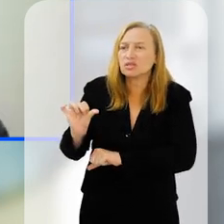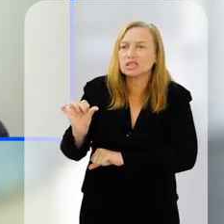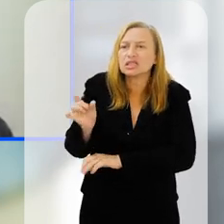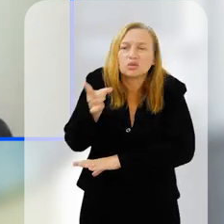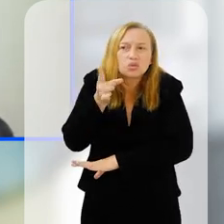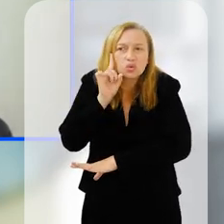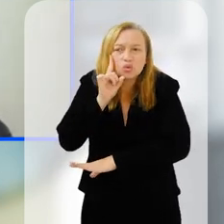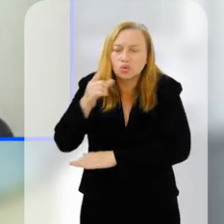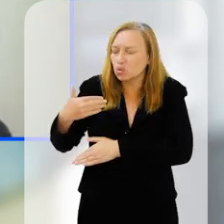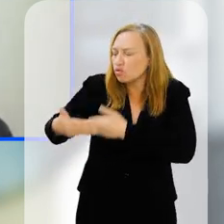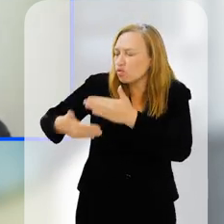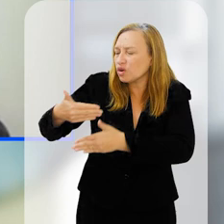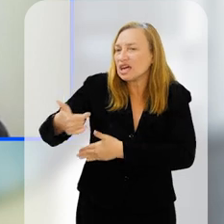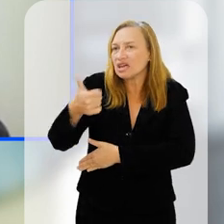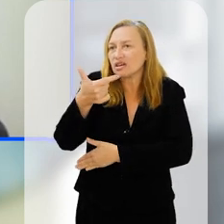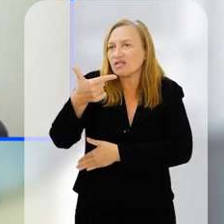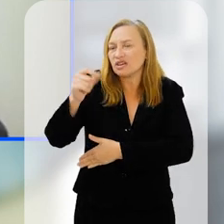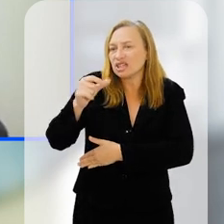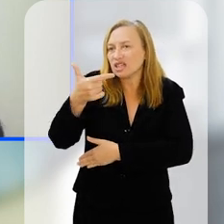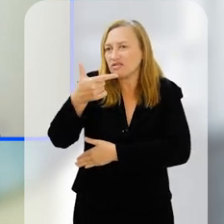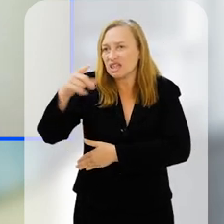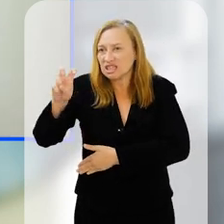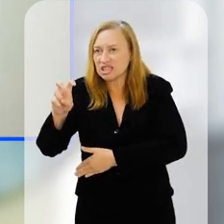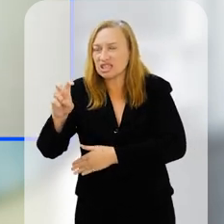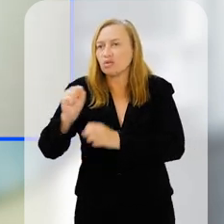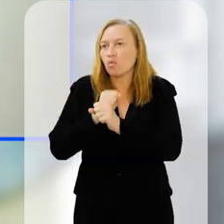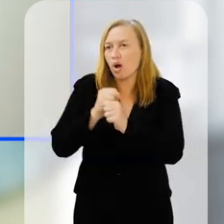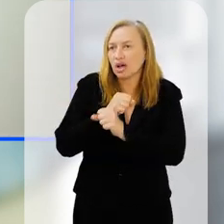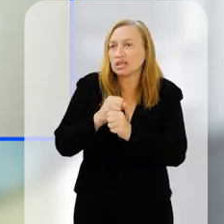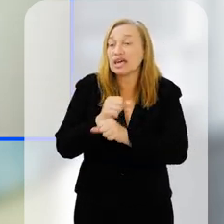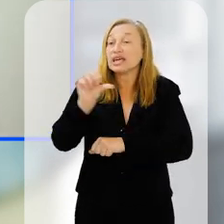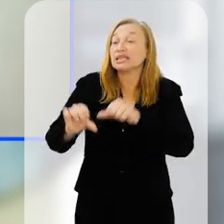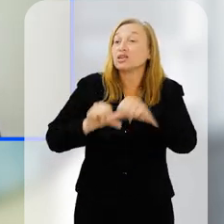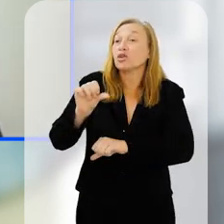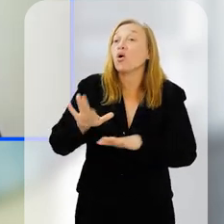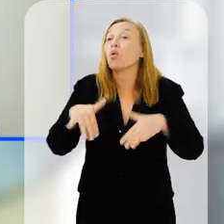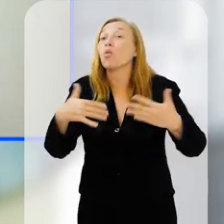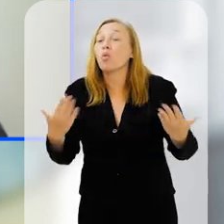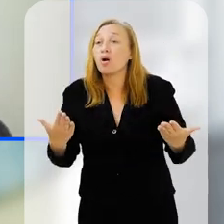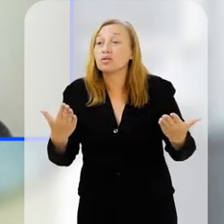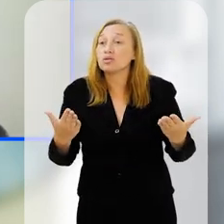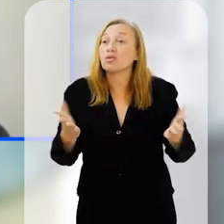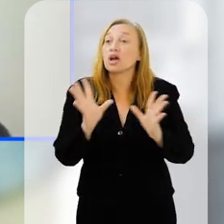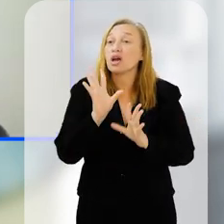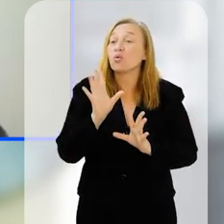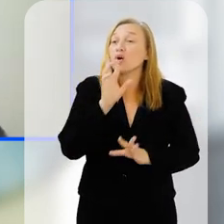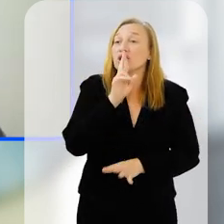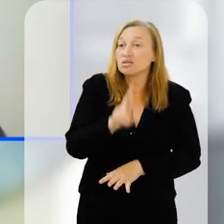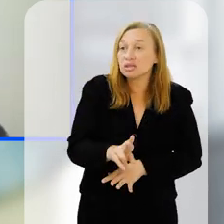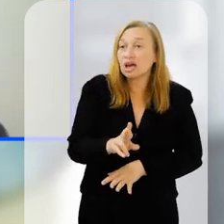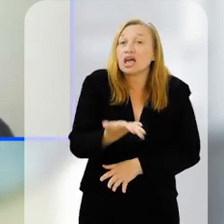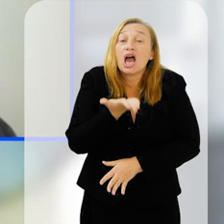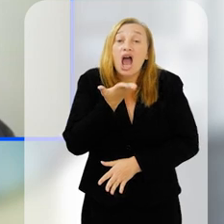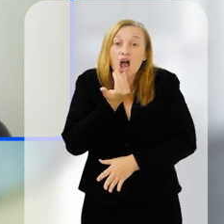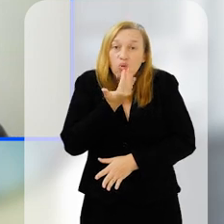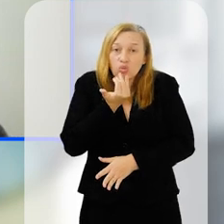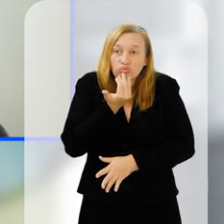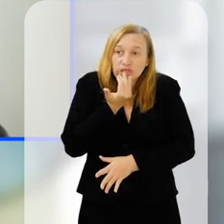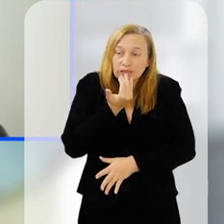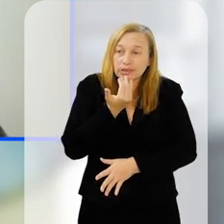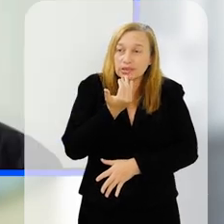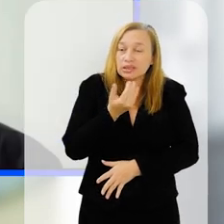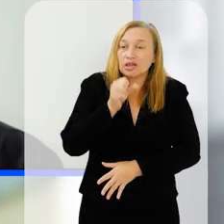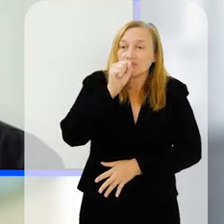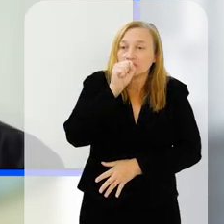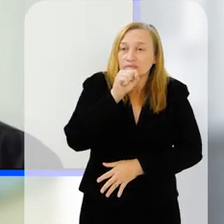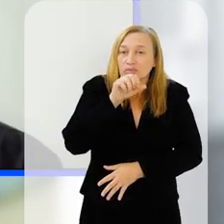uma transformação cotidiana ao longo de 20, 25 anos. E essa transformação, quais são os substratos dessa transformação? Os alimentos que